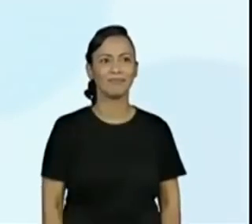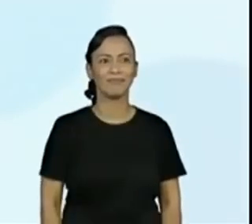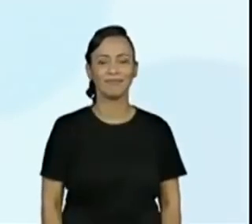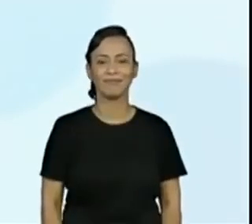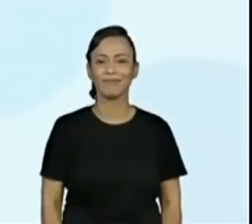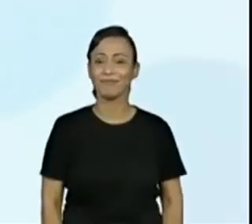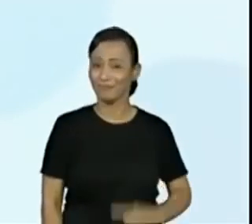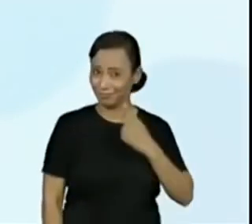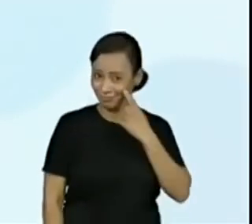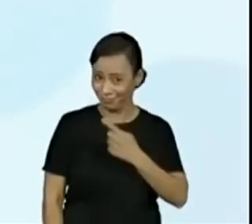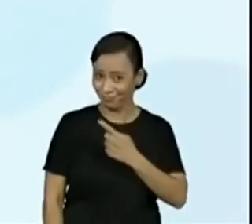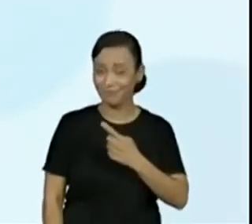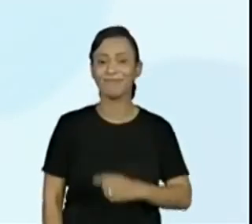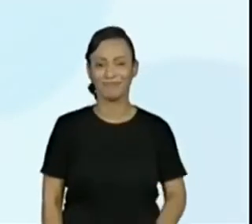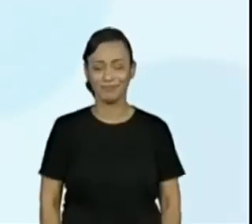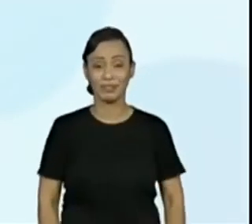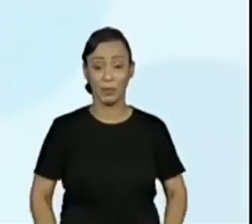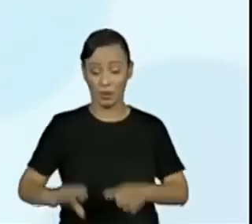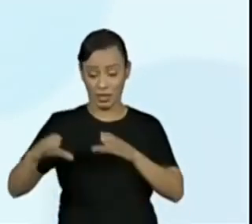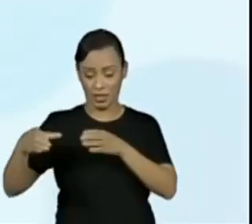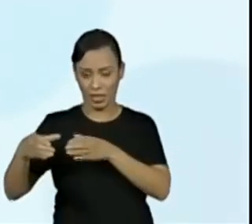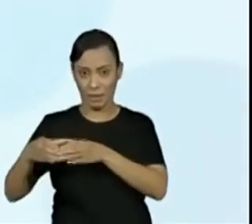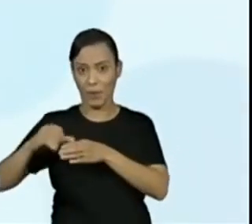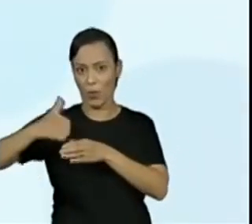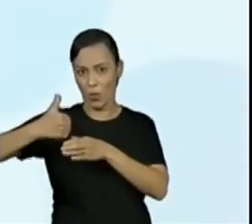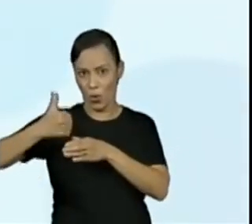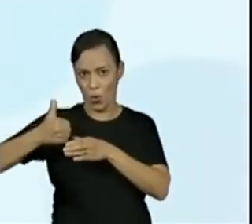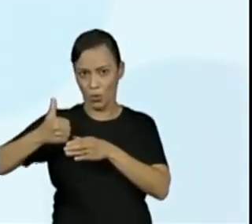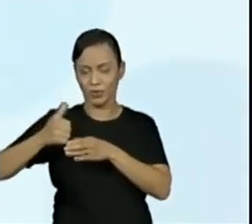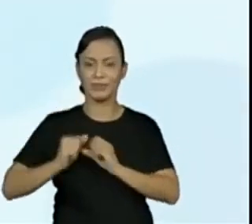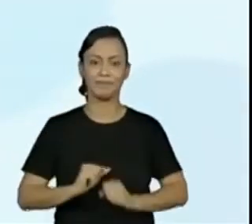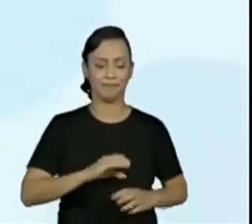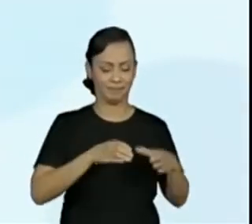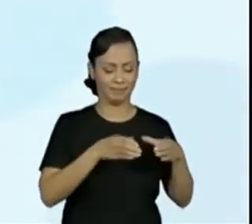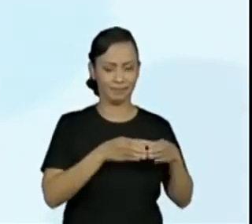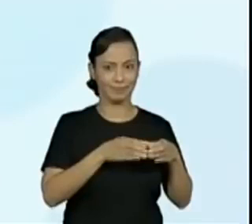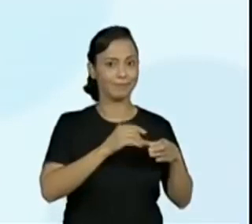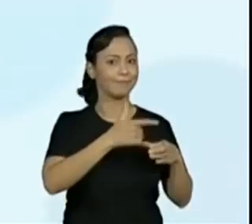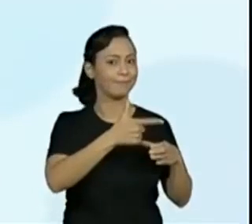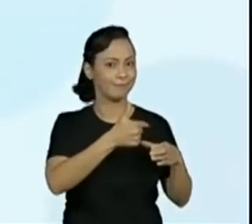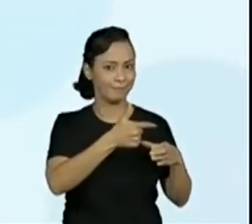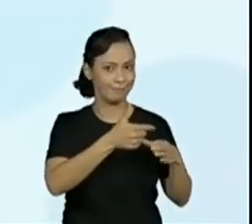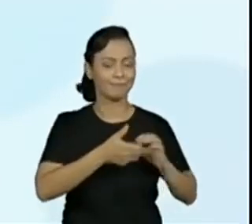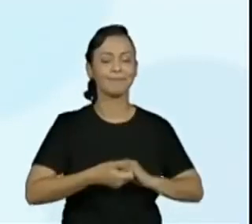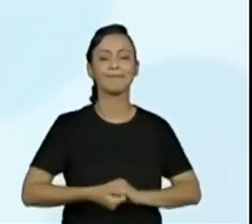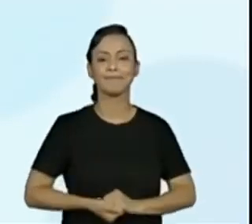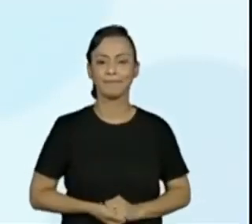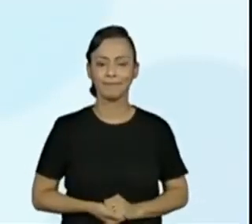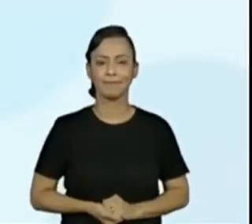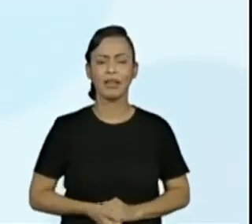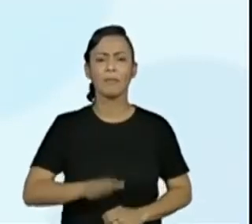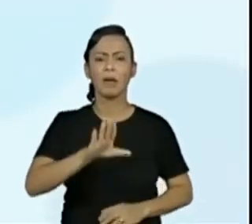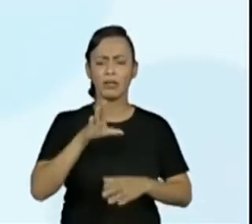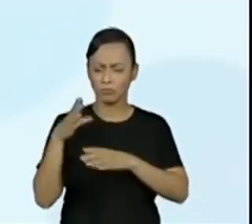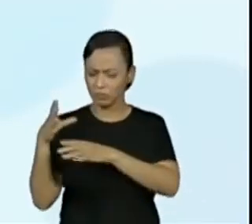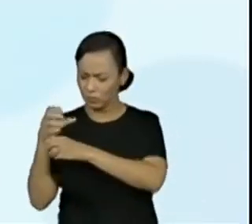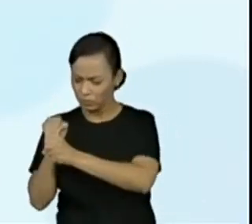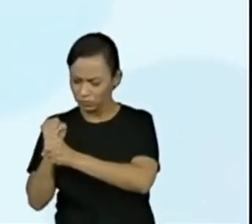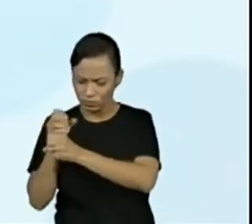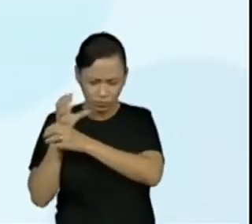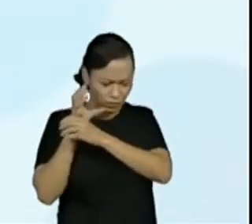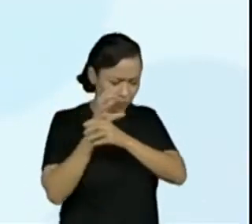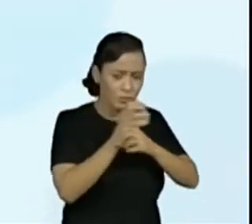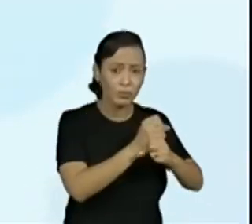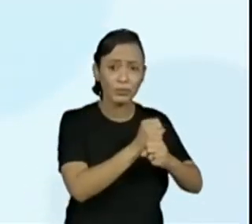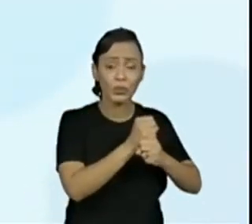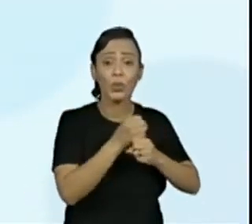Certo? Certo. Uma equipe com onze e uma equipe com doze. Como é que eu vou contar isso aqui? Como que eu podia